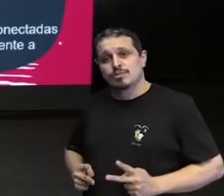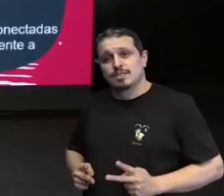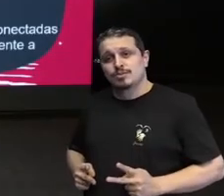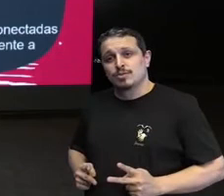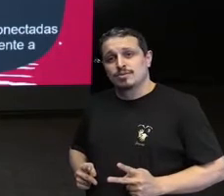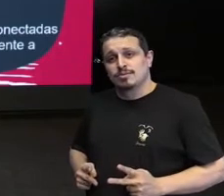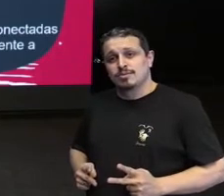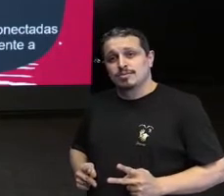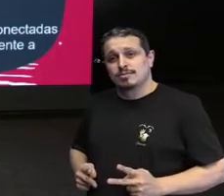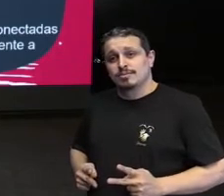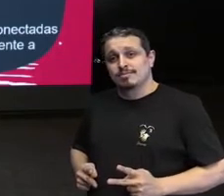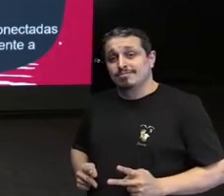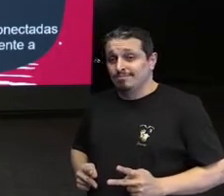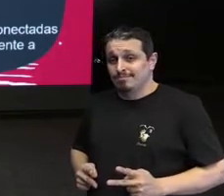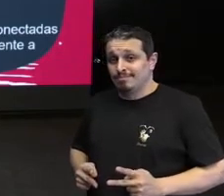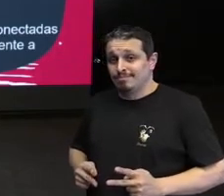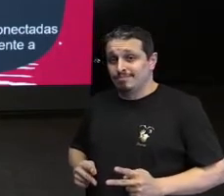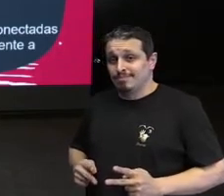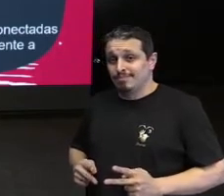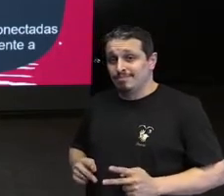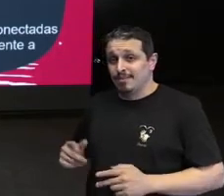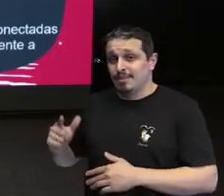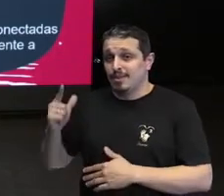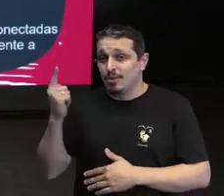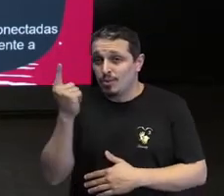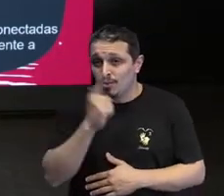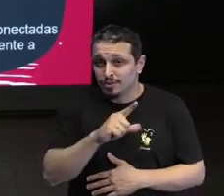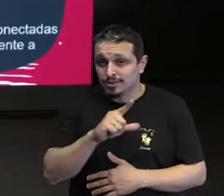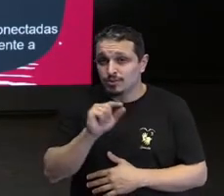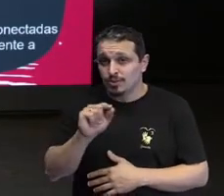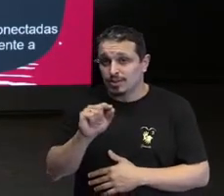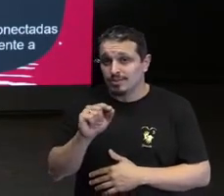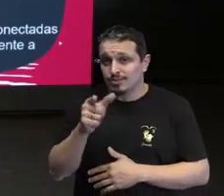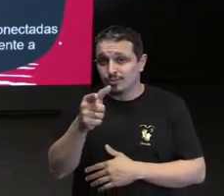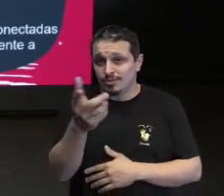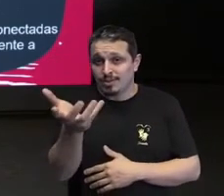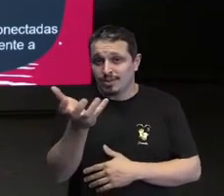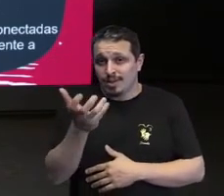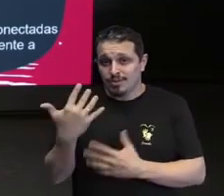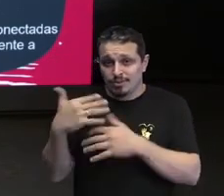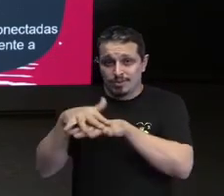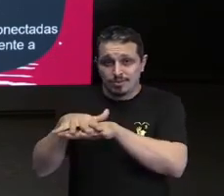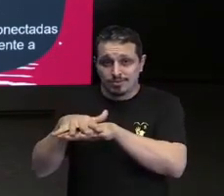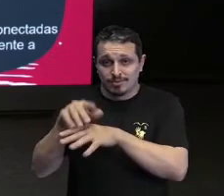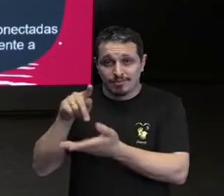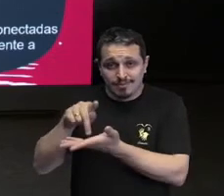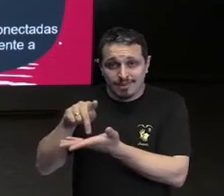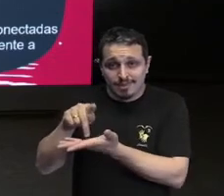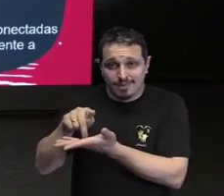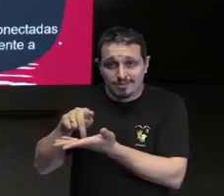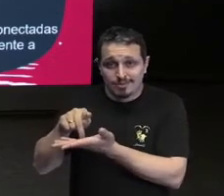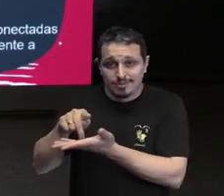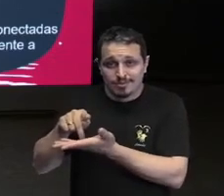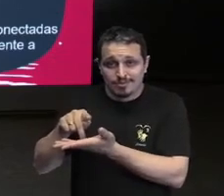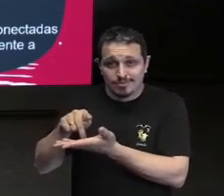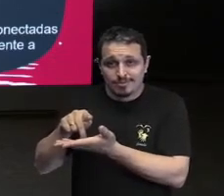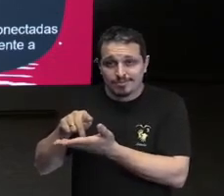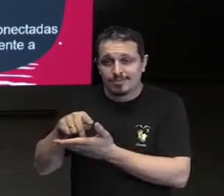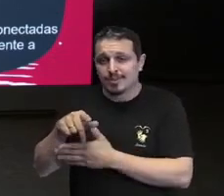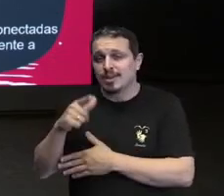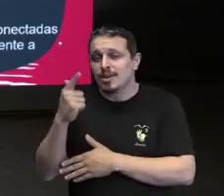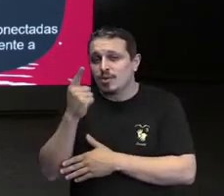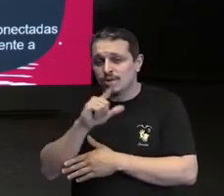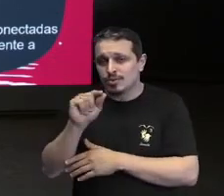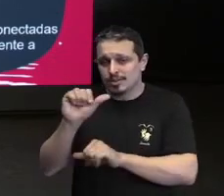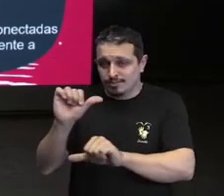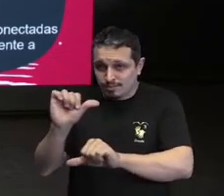recurso humano com uma mentalidade inclusiva a gente consegue transformar